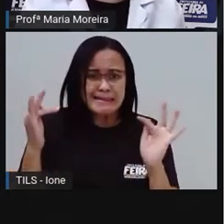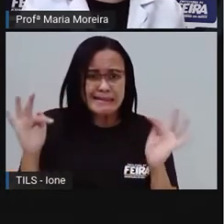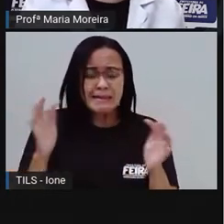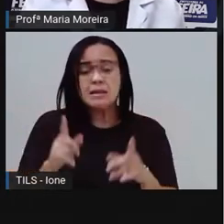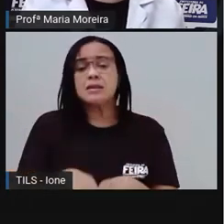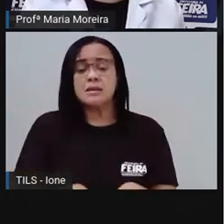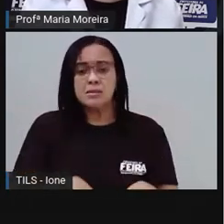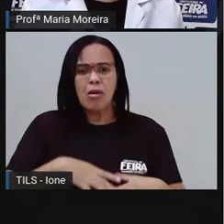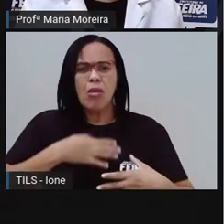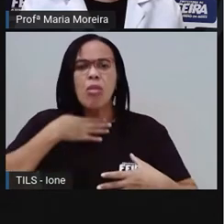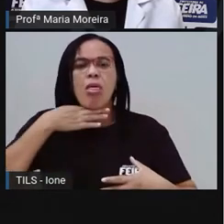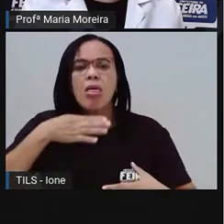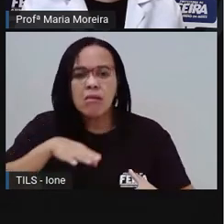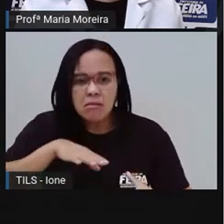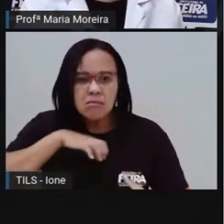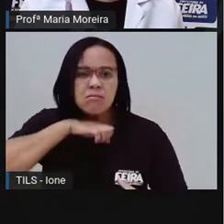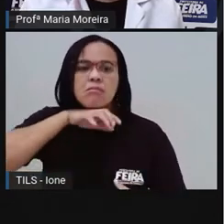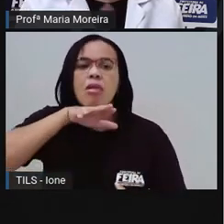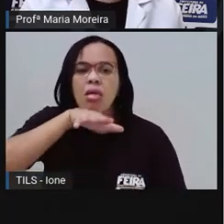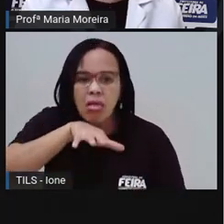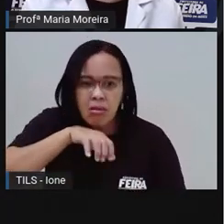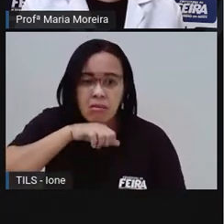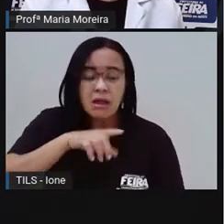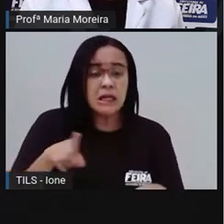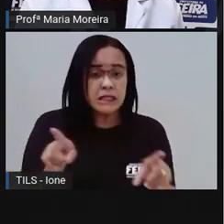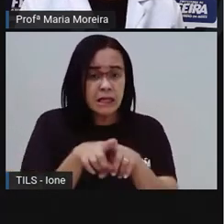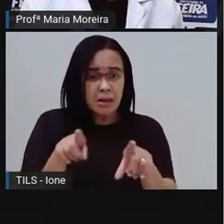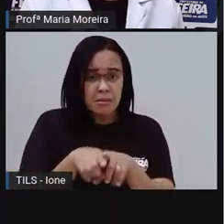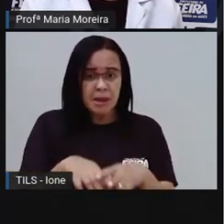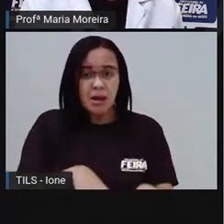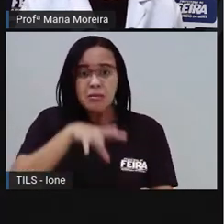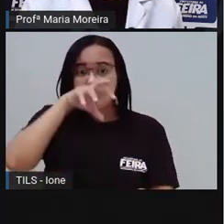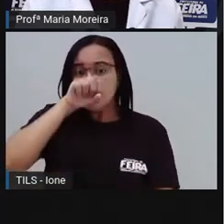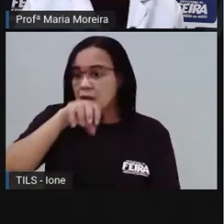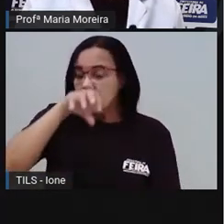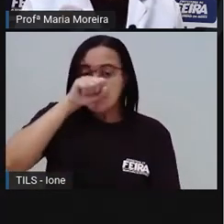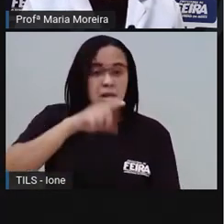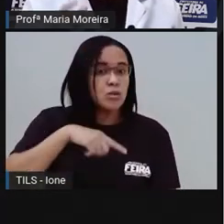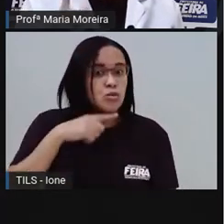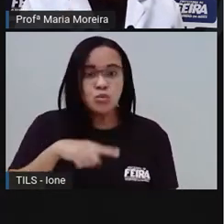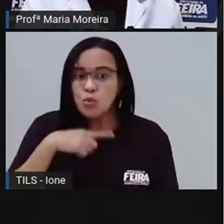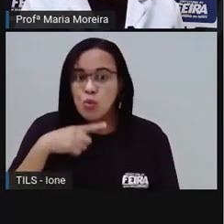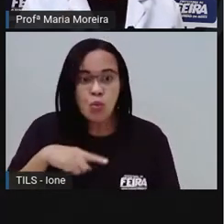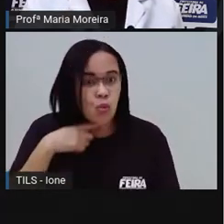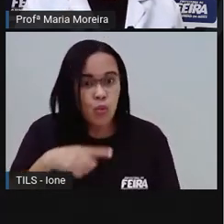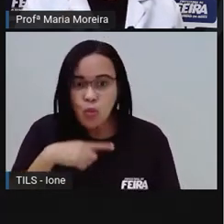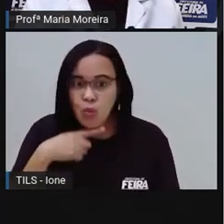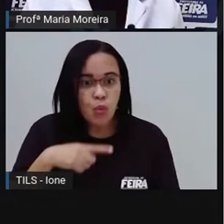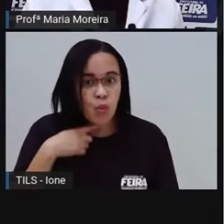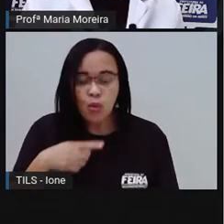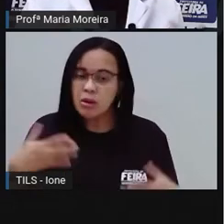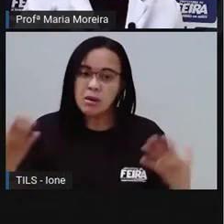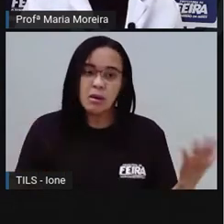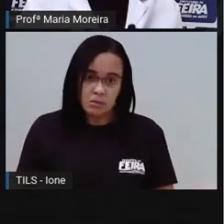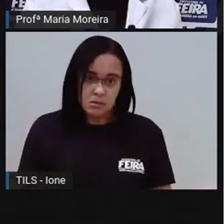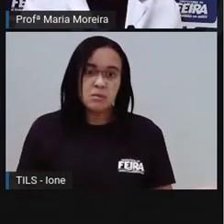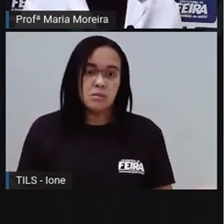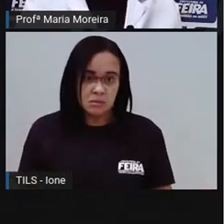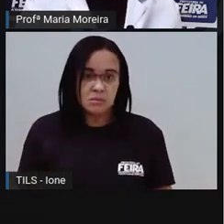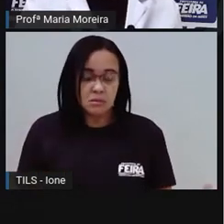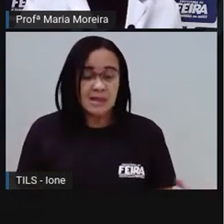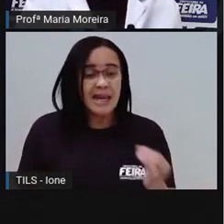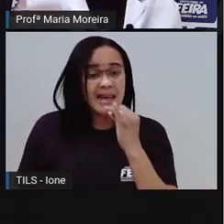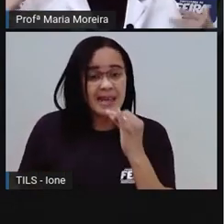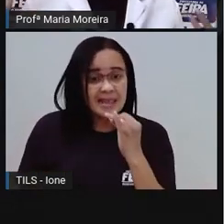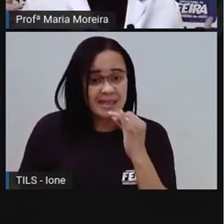dificuldade de respirar podem ser sinais de que o ar está poluído demais. Um bom exemplo pra vocês é na época do São